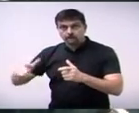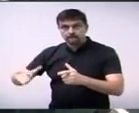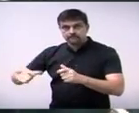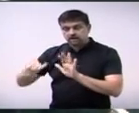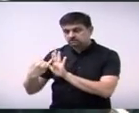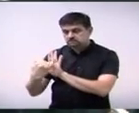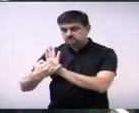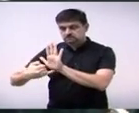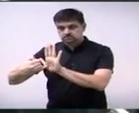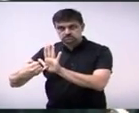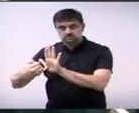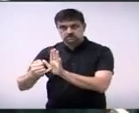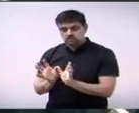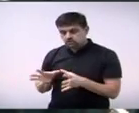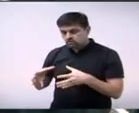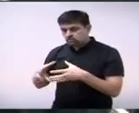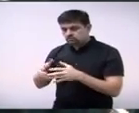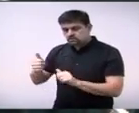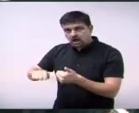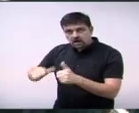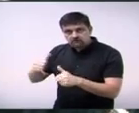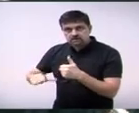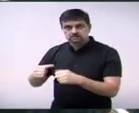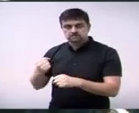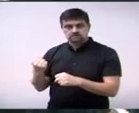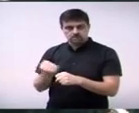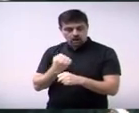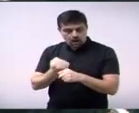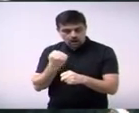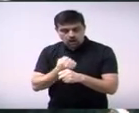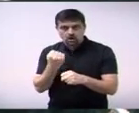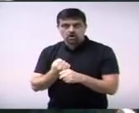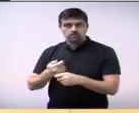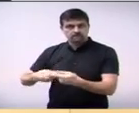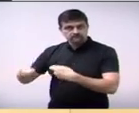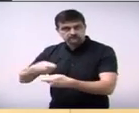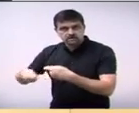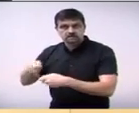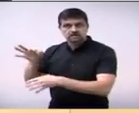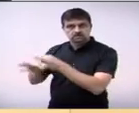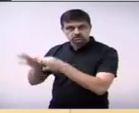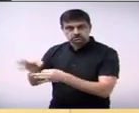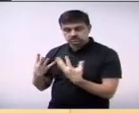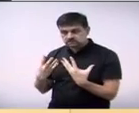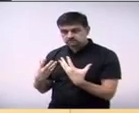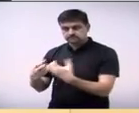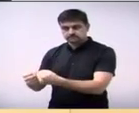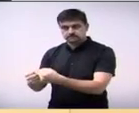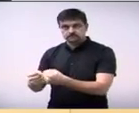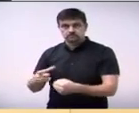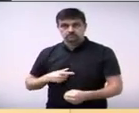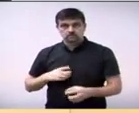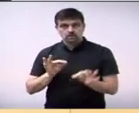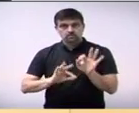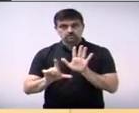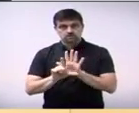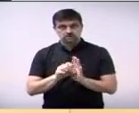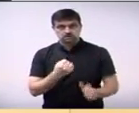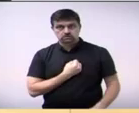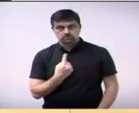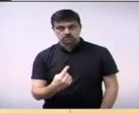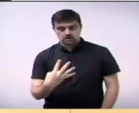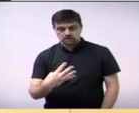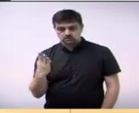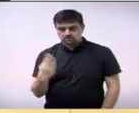Justiça, 65 da Comissão de Finanças, 70 da Comissão de Obras Favoráveis. Em discussão, projeto de lei nº 14